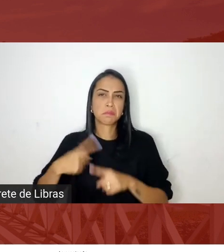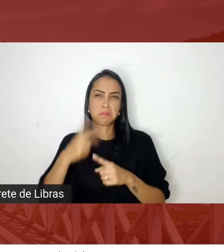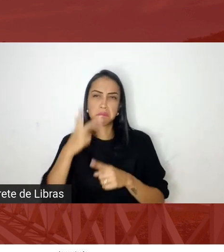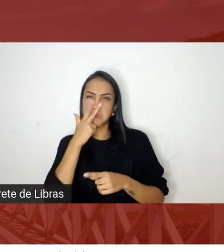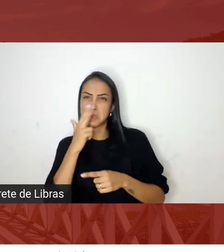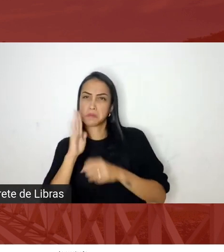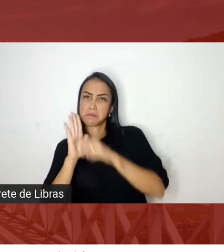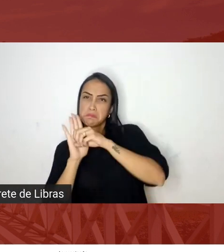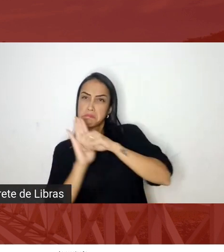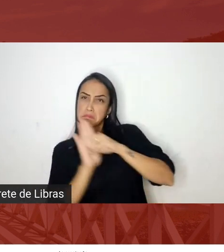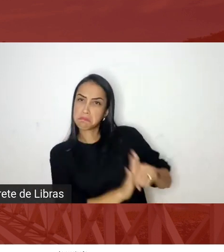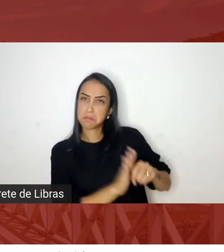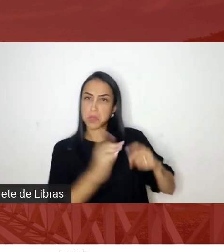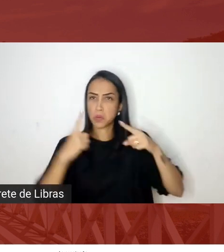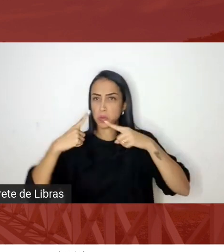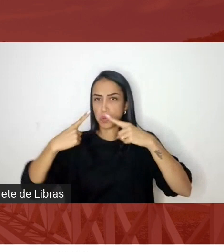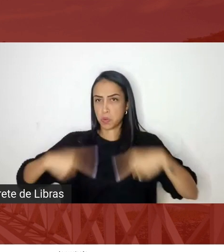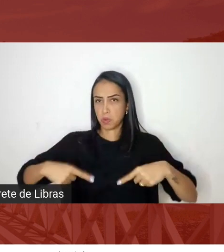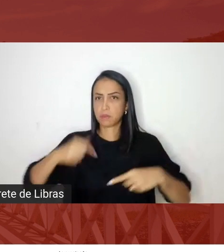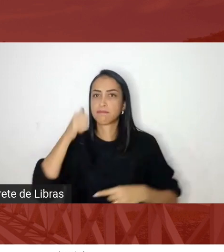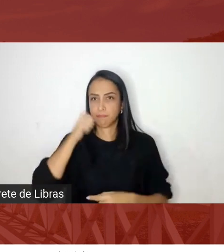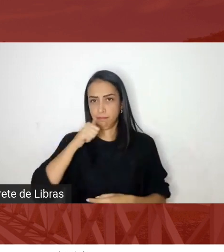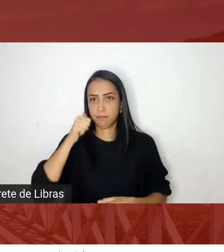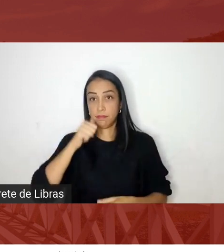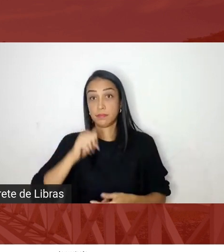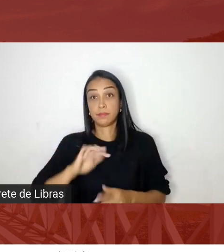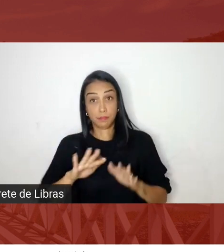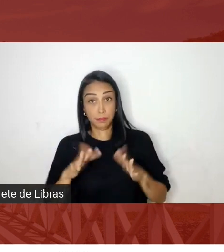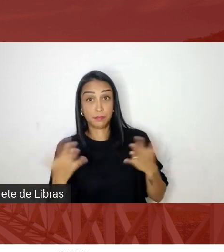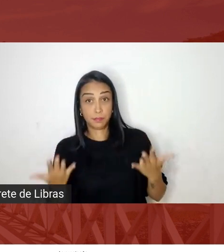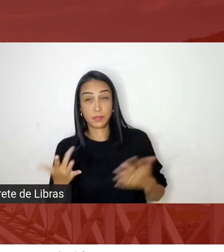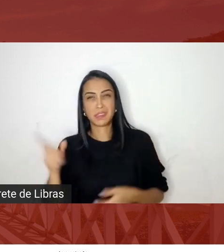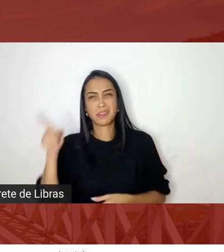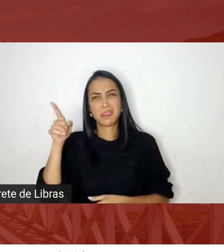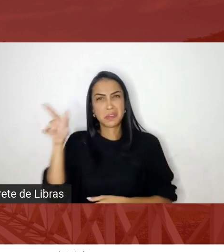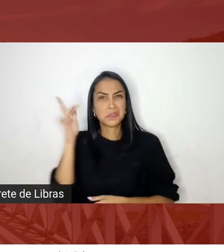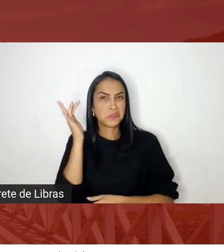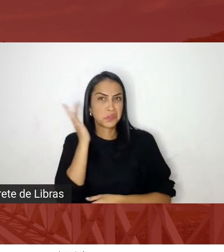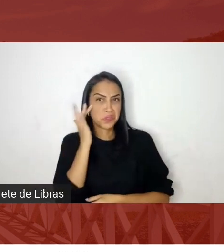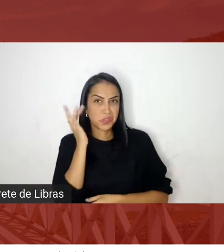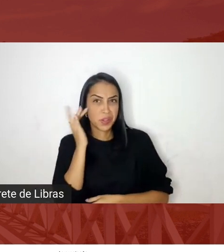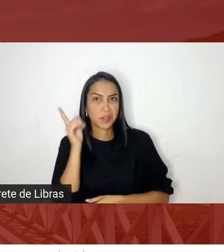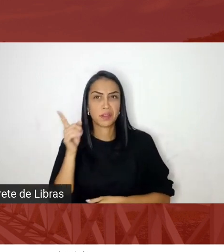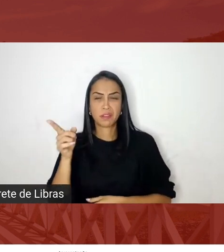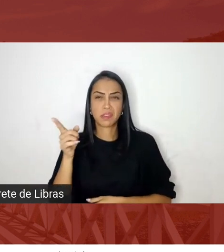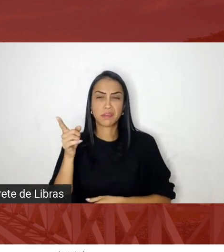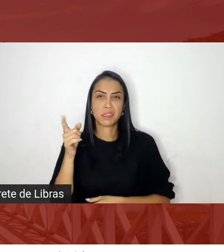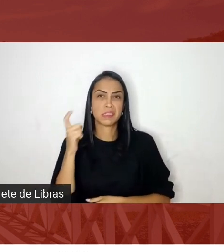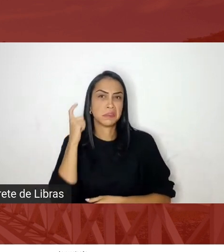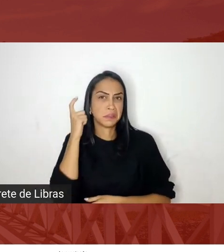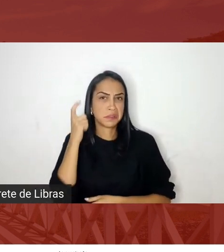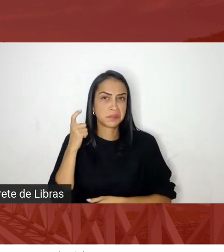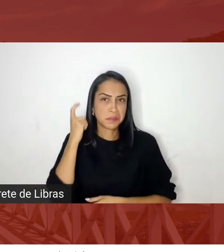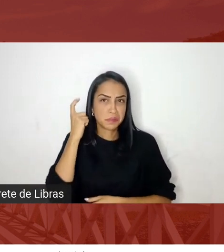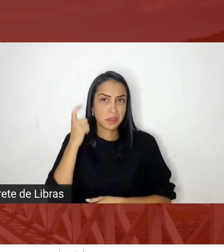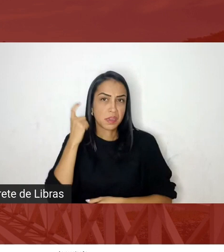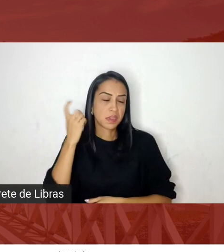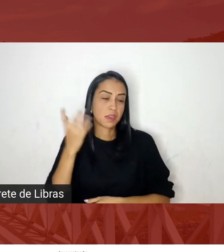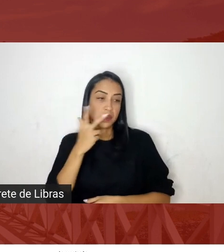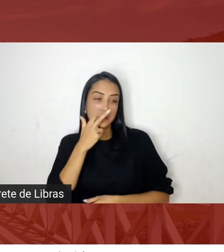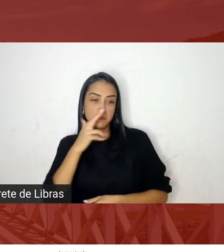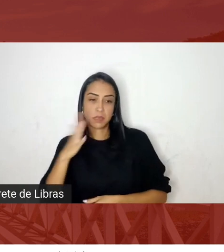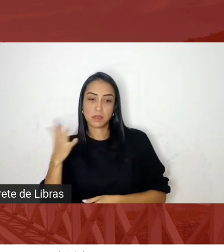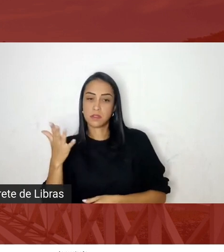então esse tipo de atitude que tenta salvaguardar o espaço